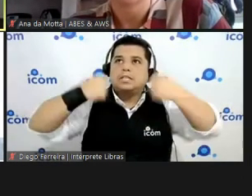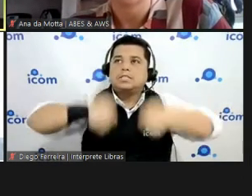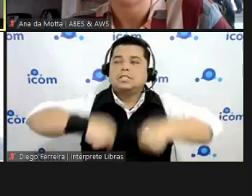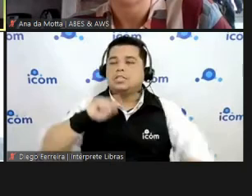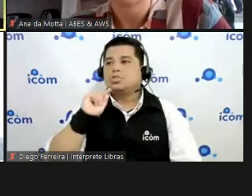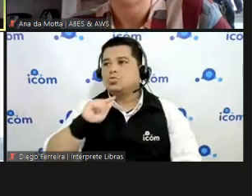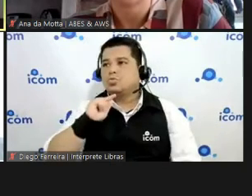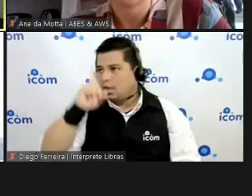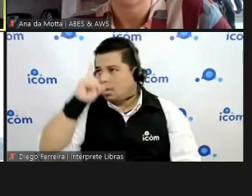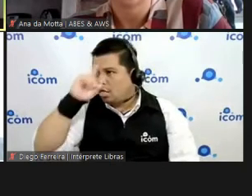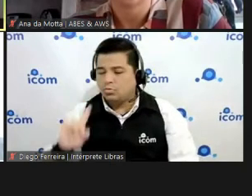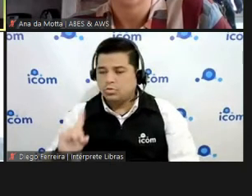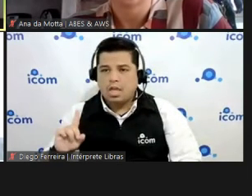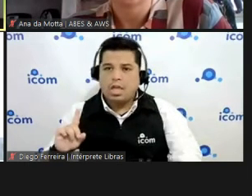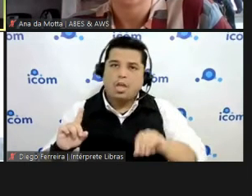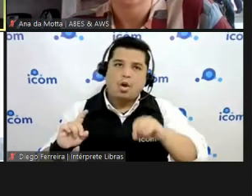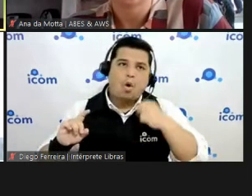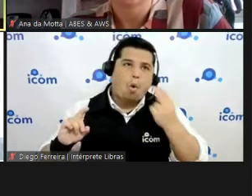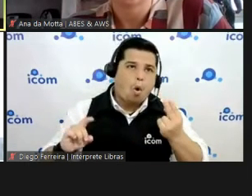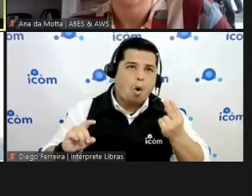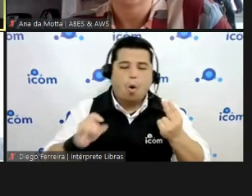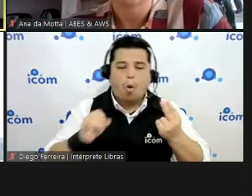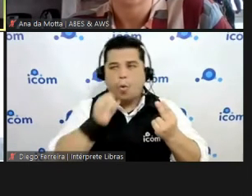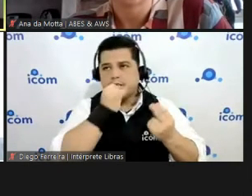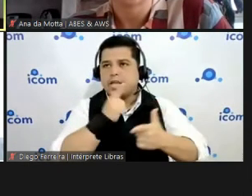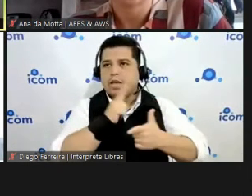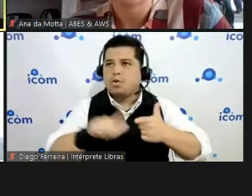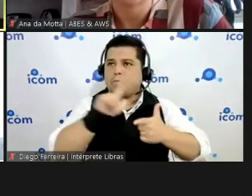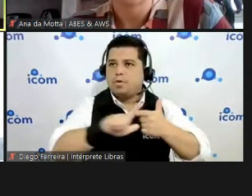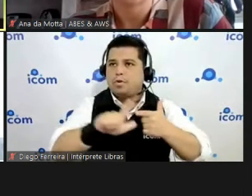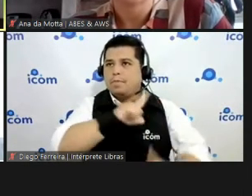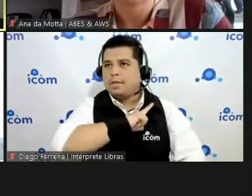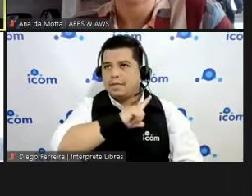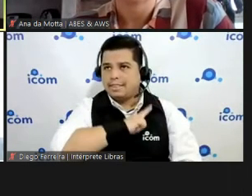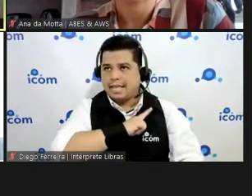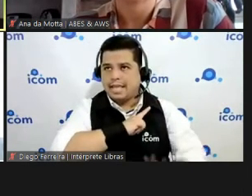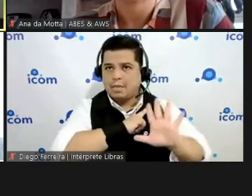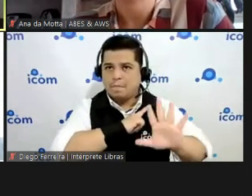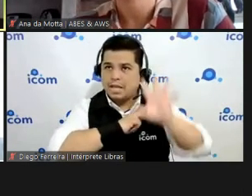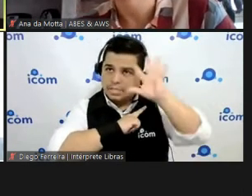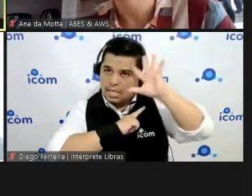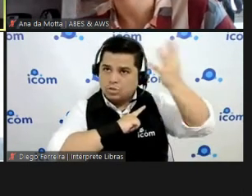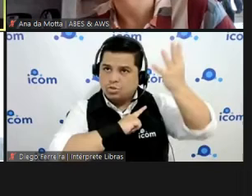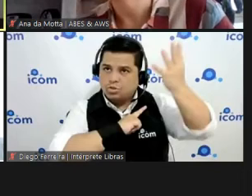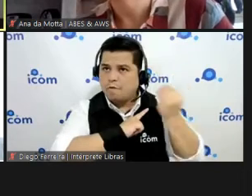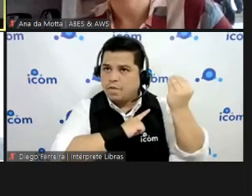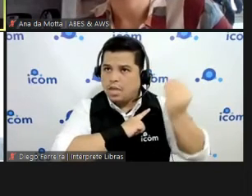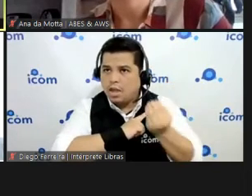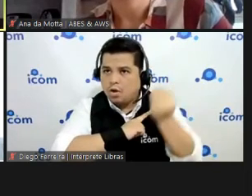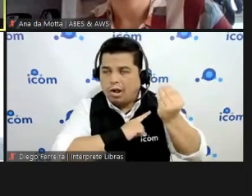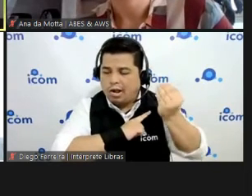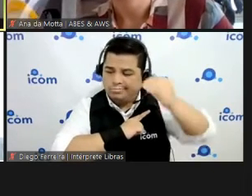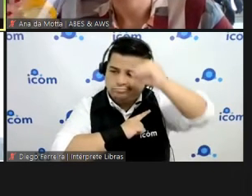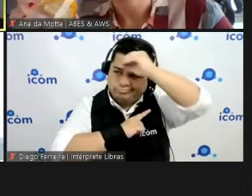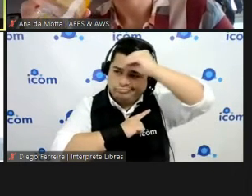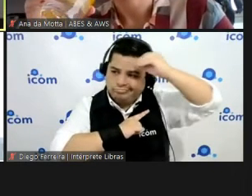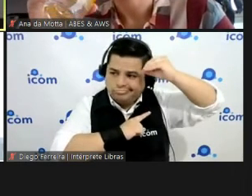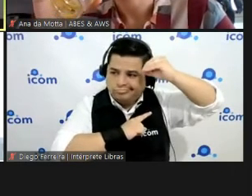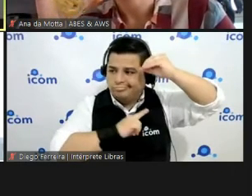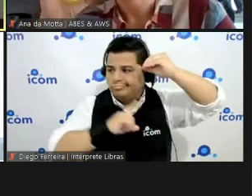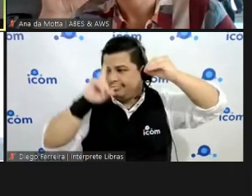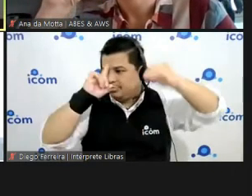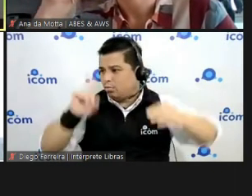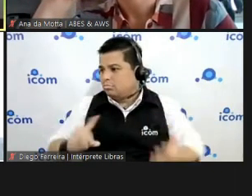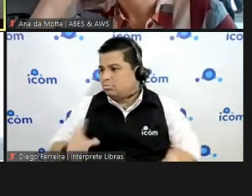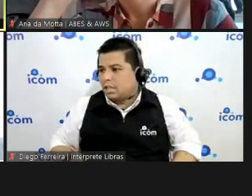eu tenho um problema e eu não sei como solucionar o meu problema aí eu